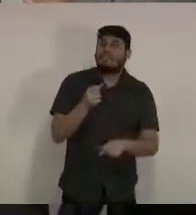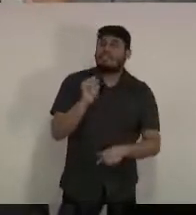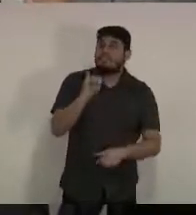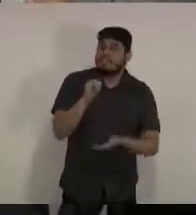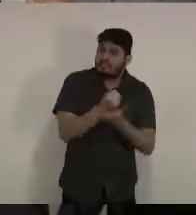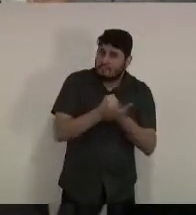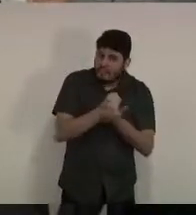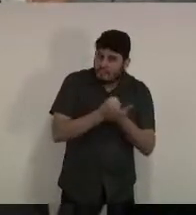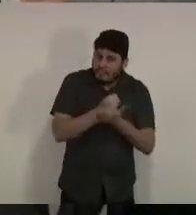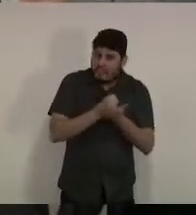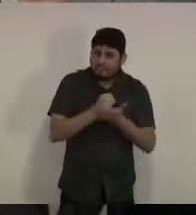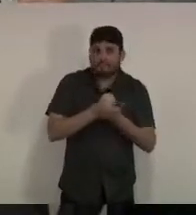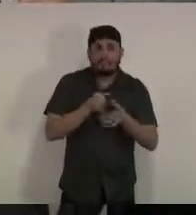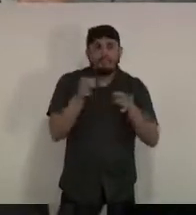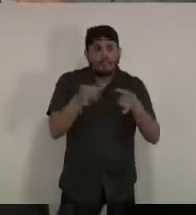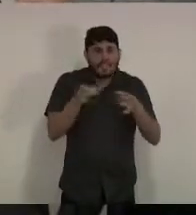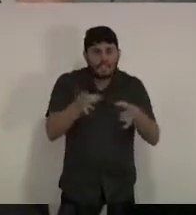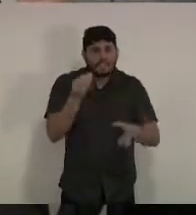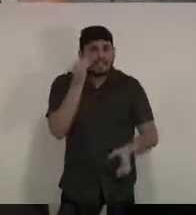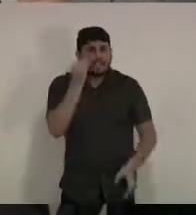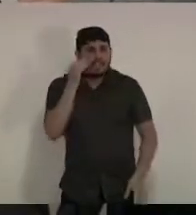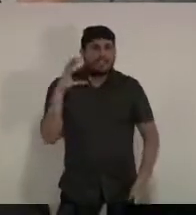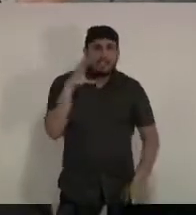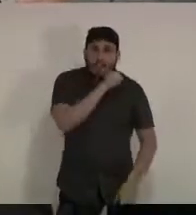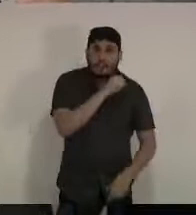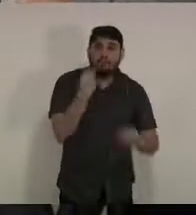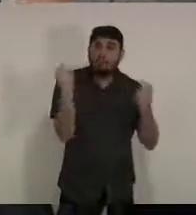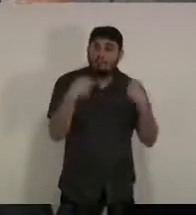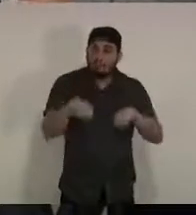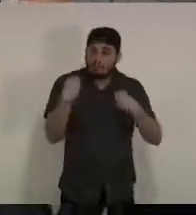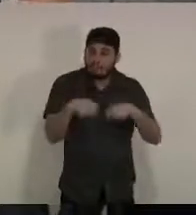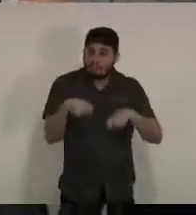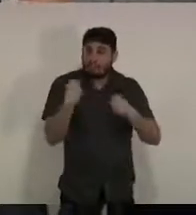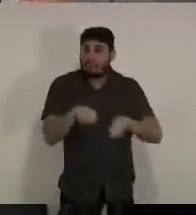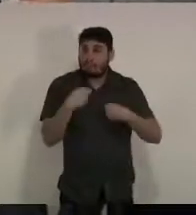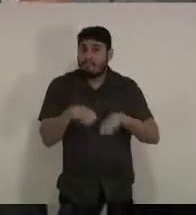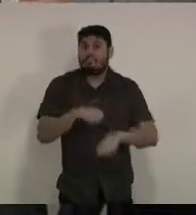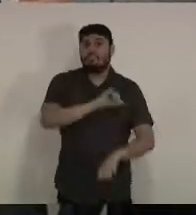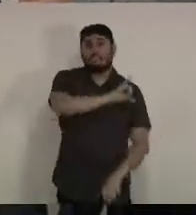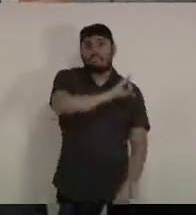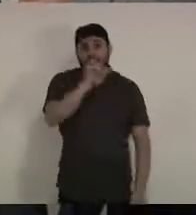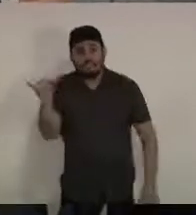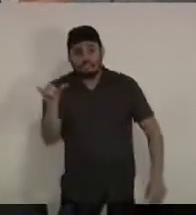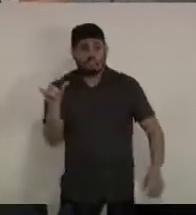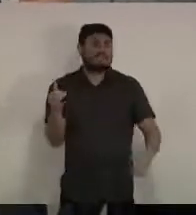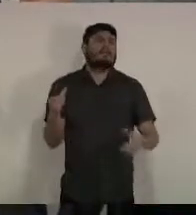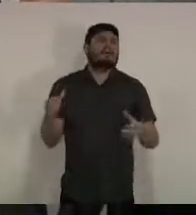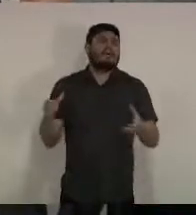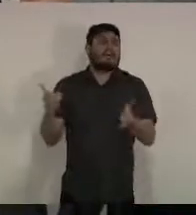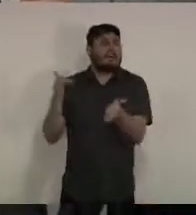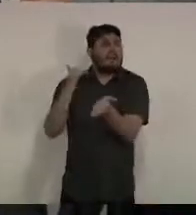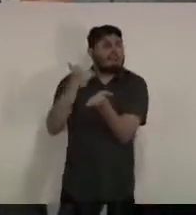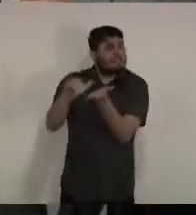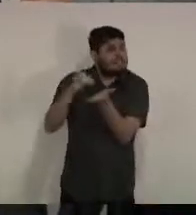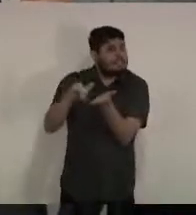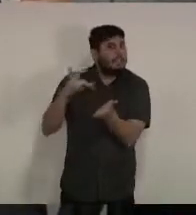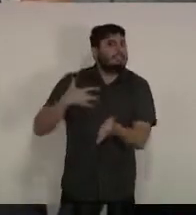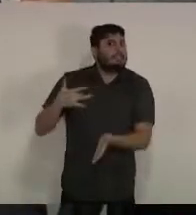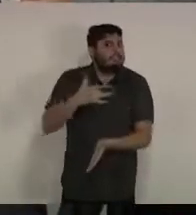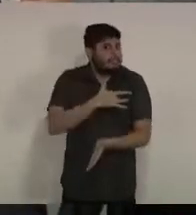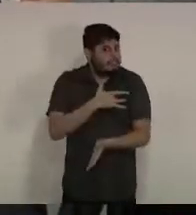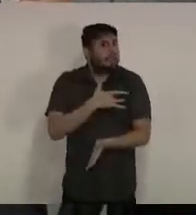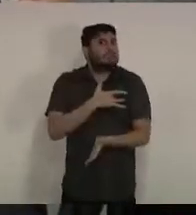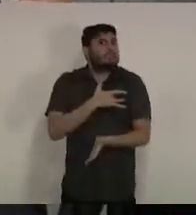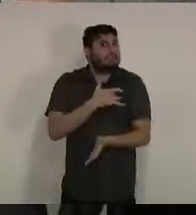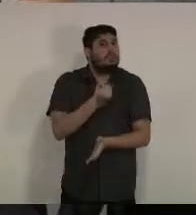informem a Secretaria de Saúde através do nosso sistema que está disponibilizado para eles, qualquer dúvida nós estaremos à disposição